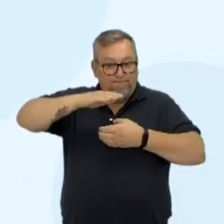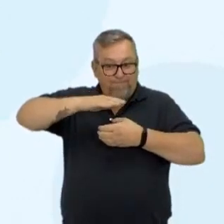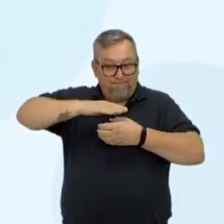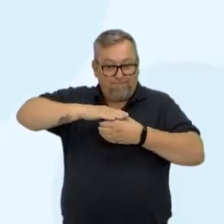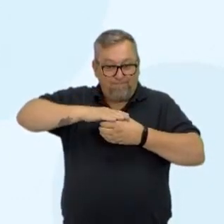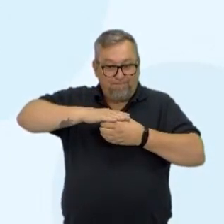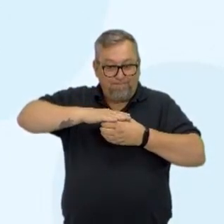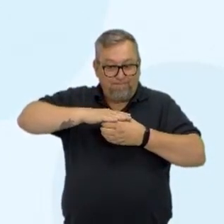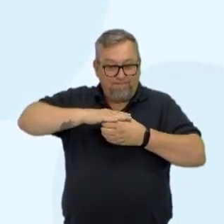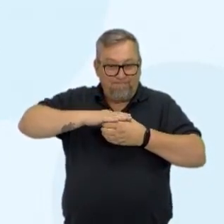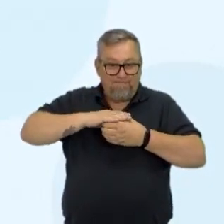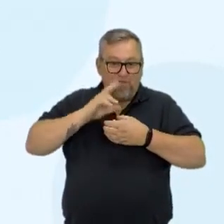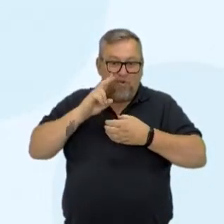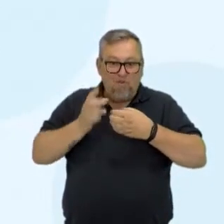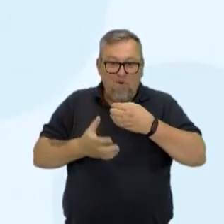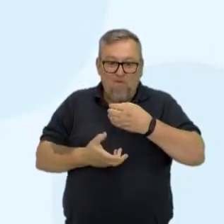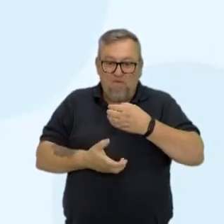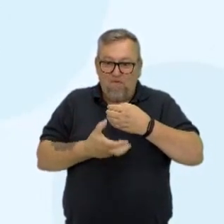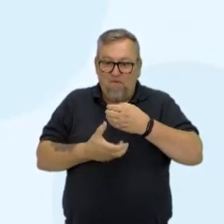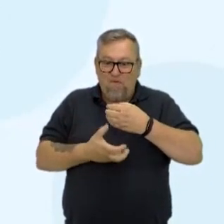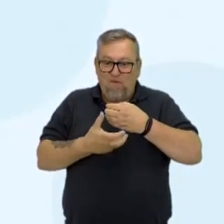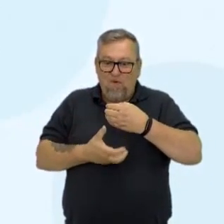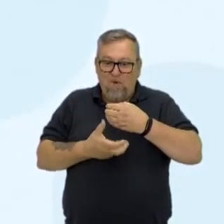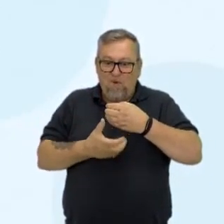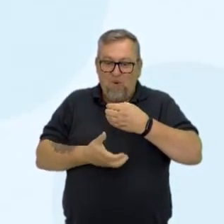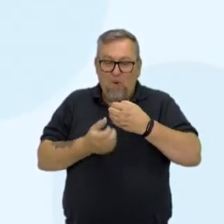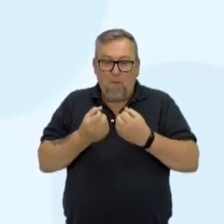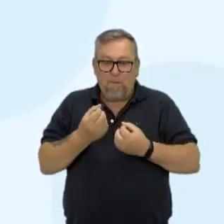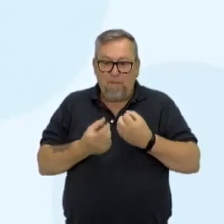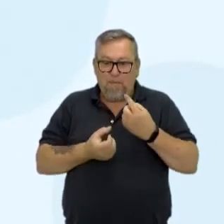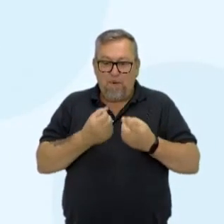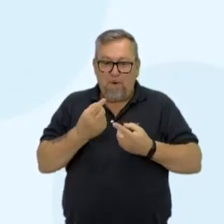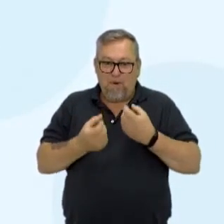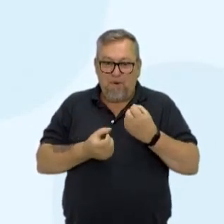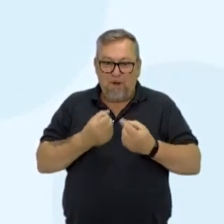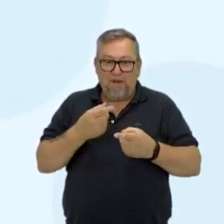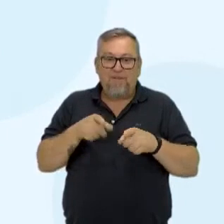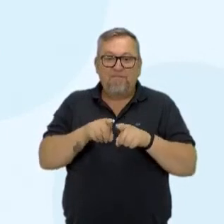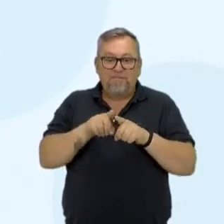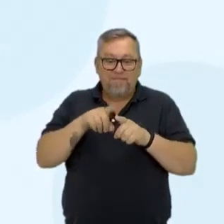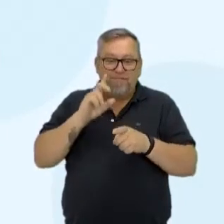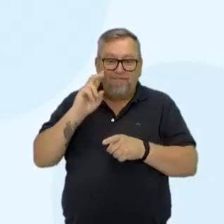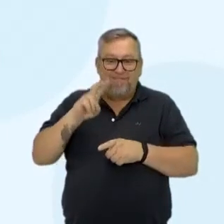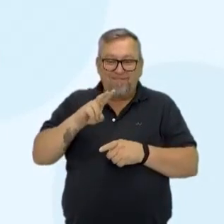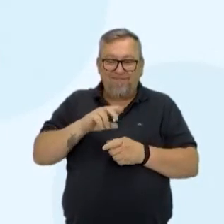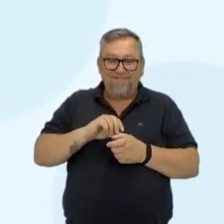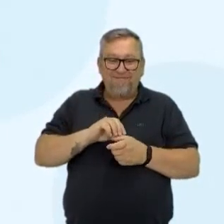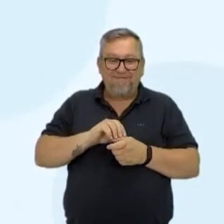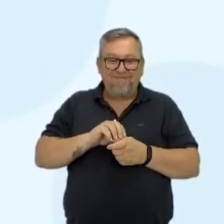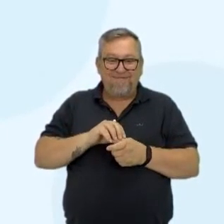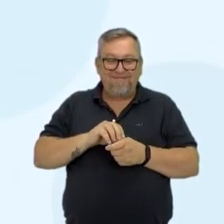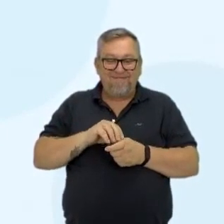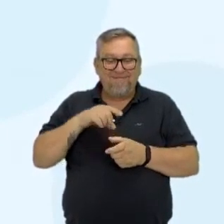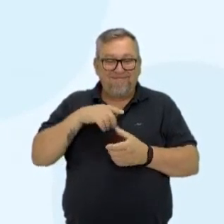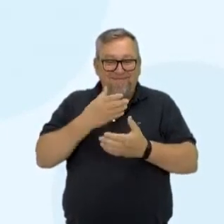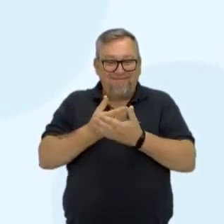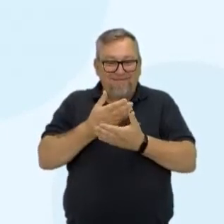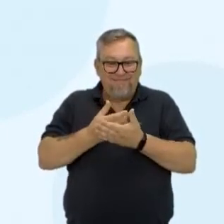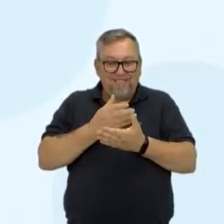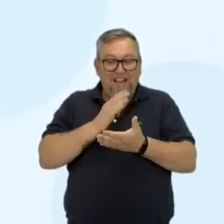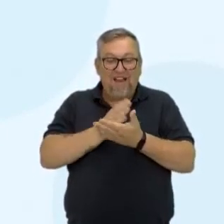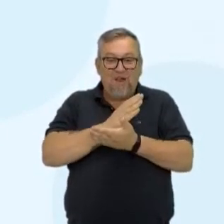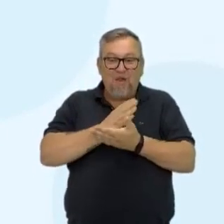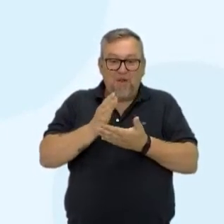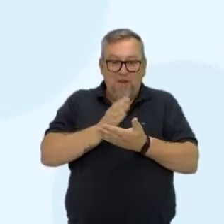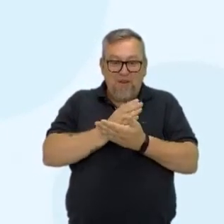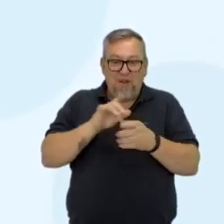troca de energia. Olha o fogo, olha o calor lá esquentando a pipoca, olha lá. Ainda bem que eu estou dando essa aula isolada